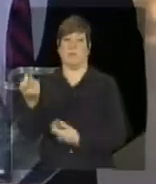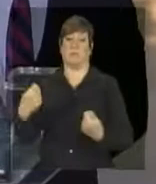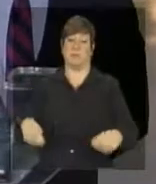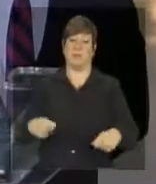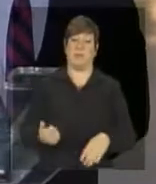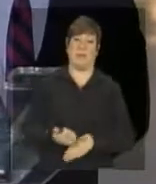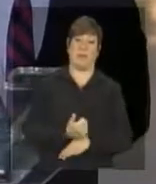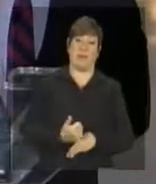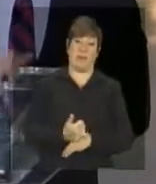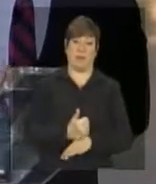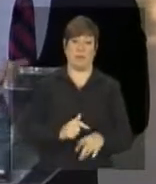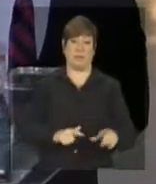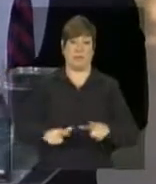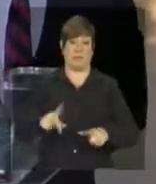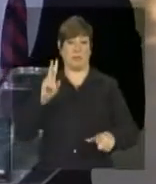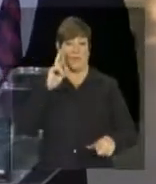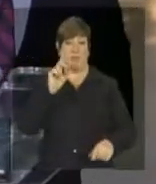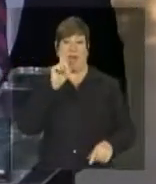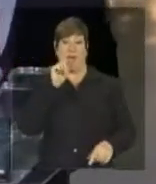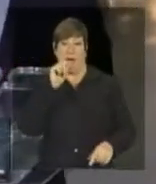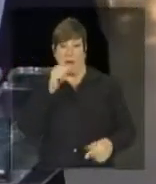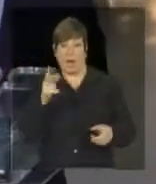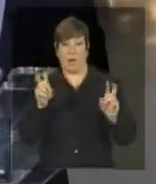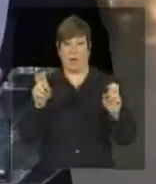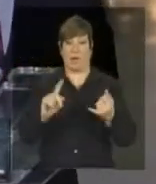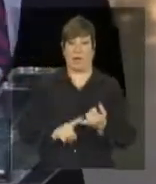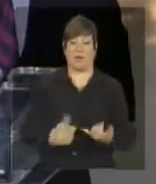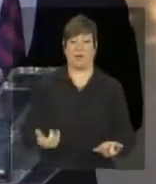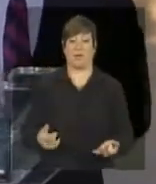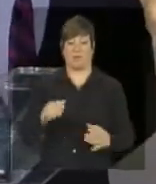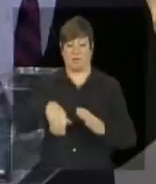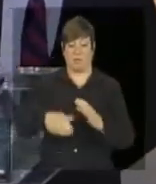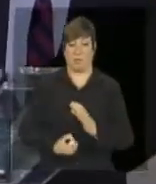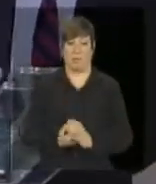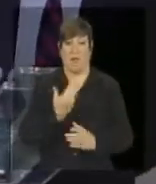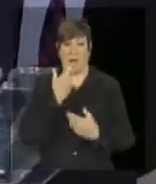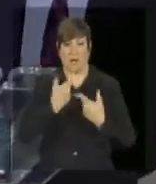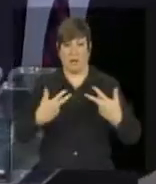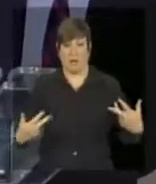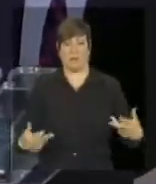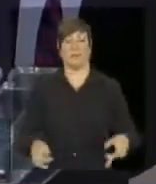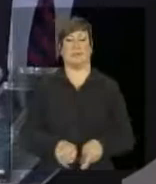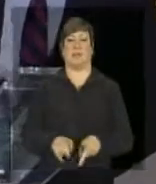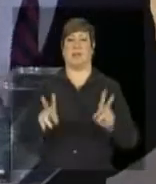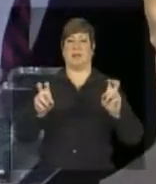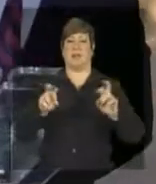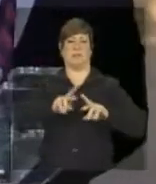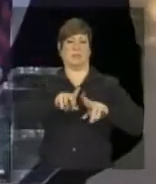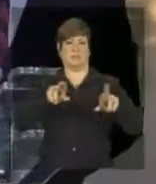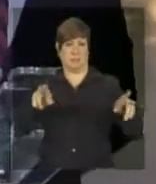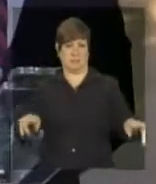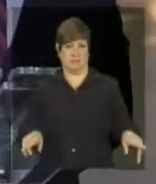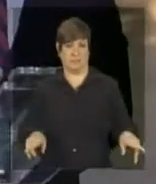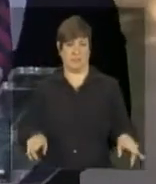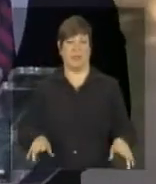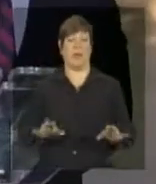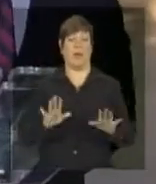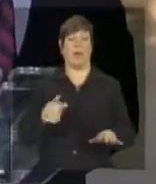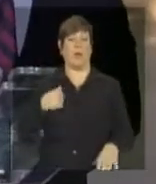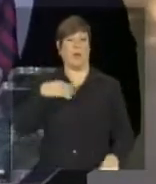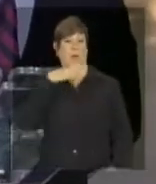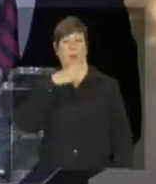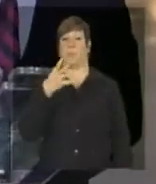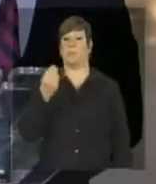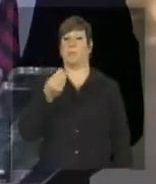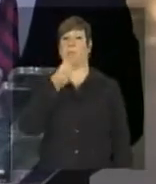melhor trabalhado com uma questão de água entra a questão de produção de alimentos agora, é impressionante o que achei extremamente positivo